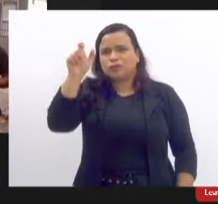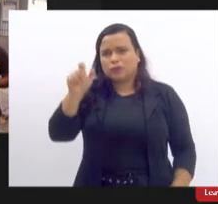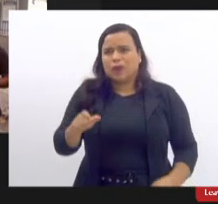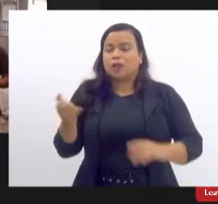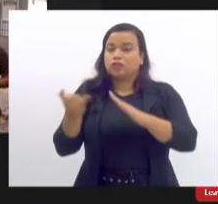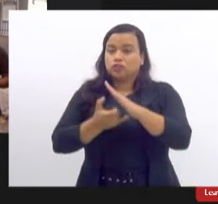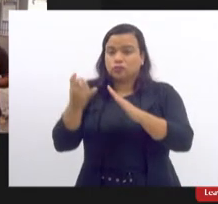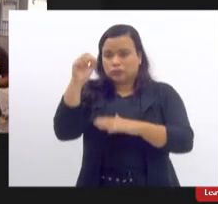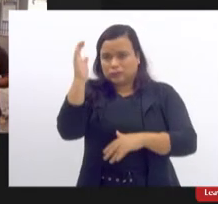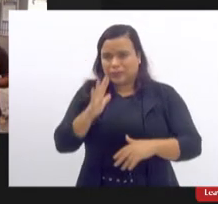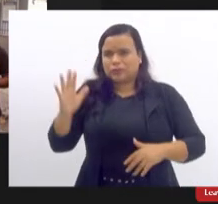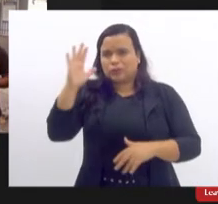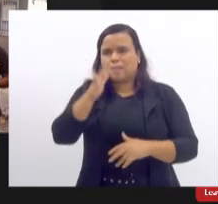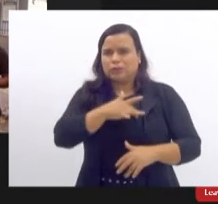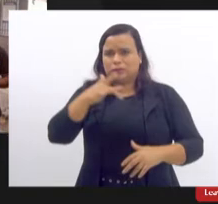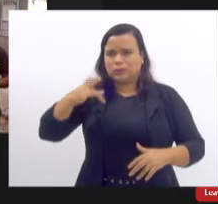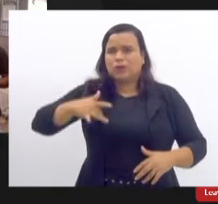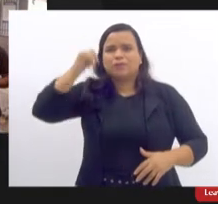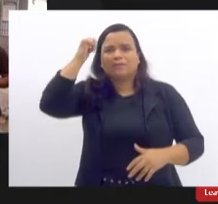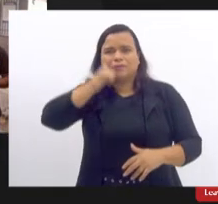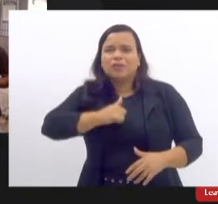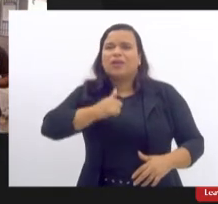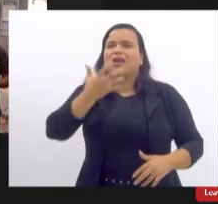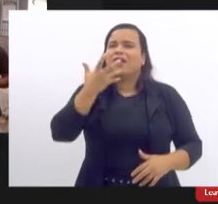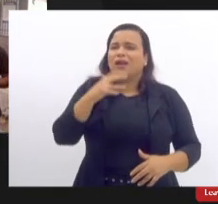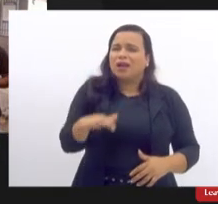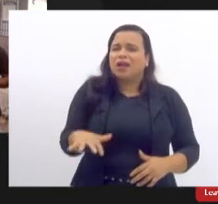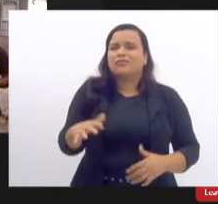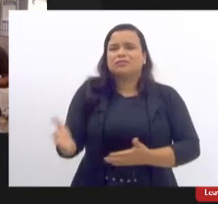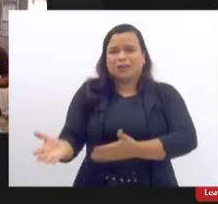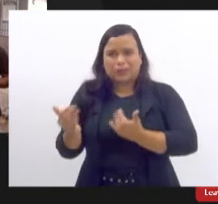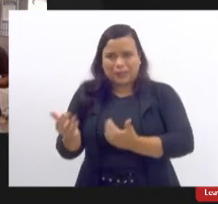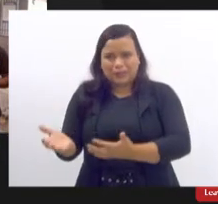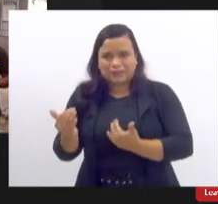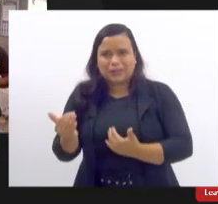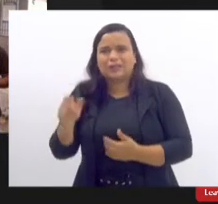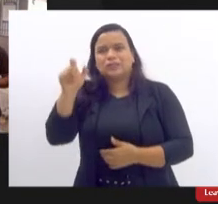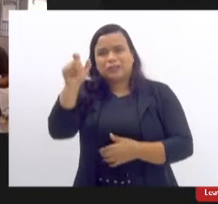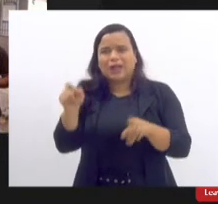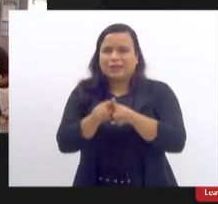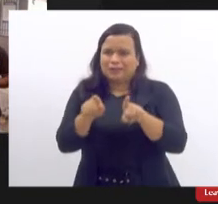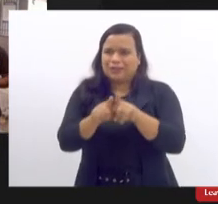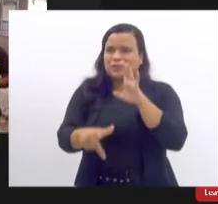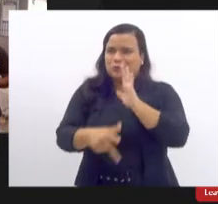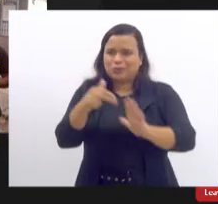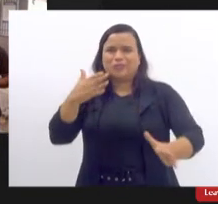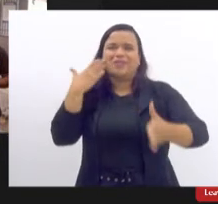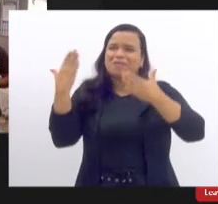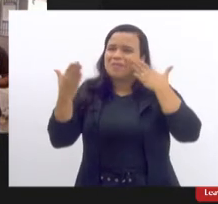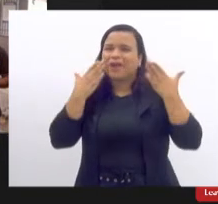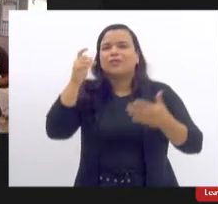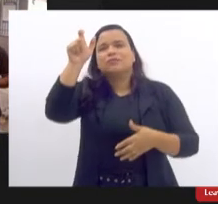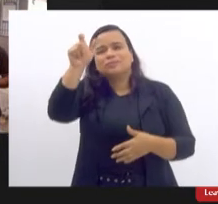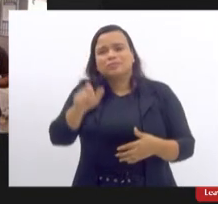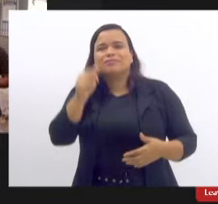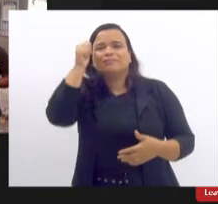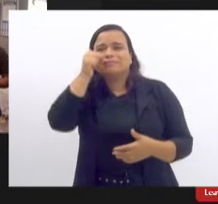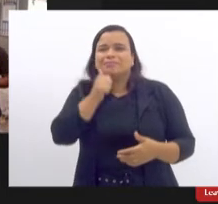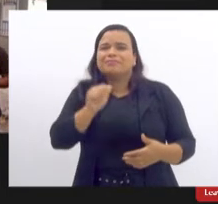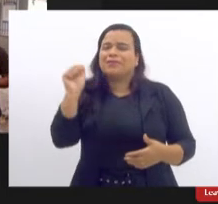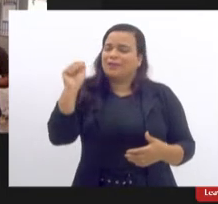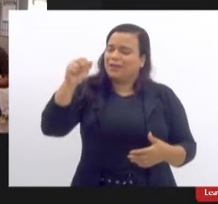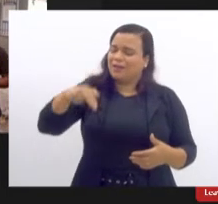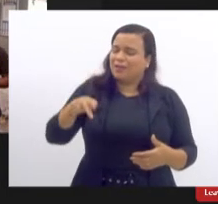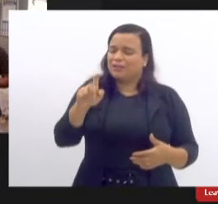Mulher da Criança e do Adolescente da Fiocruz que também é cirurgiã plástica então doutora